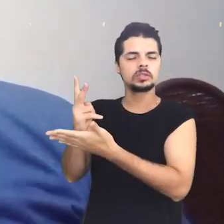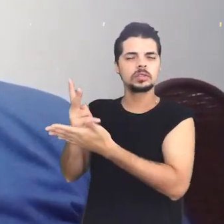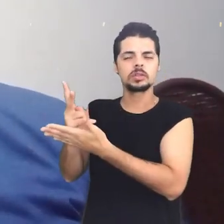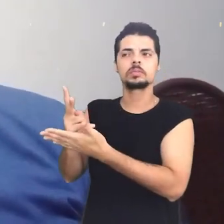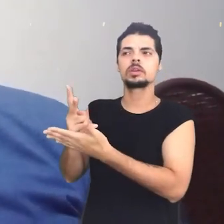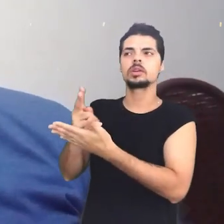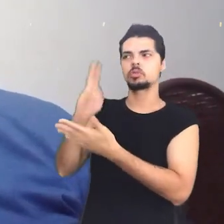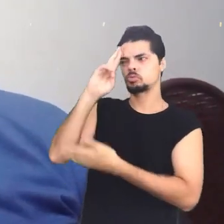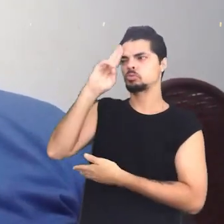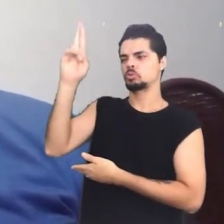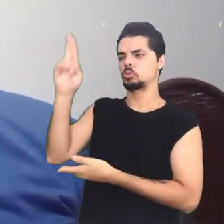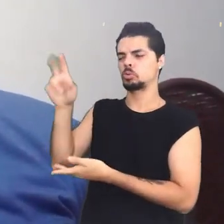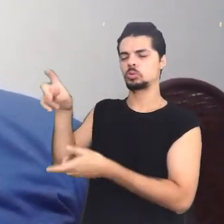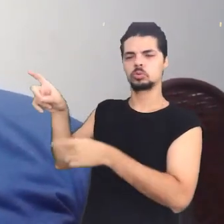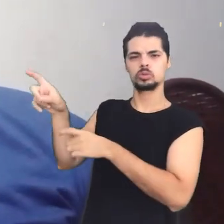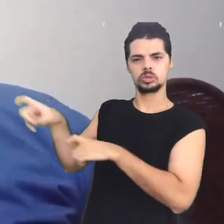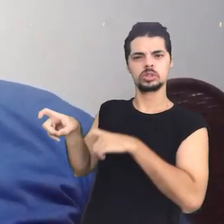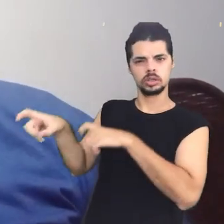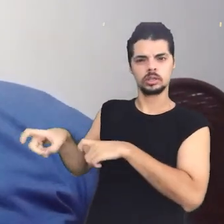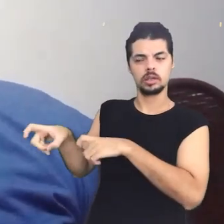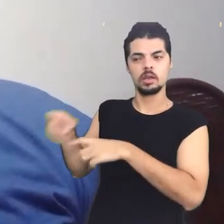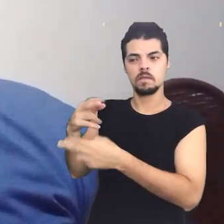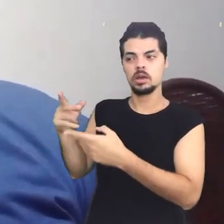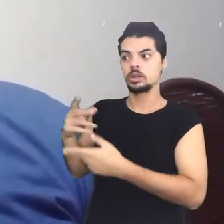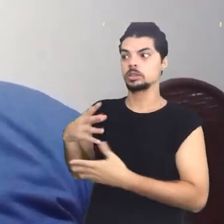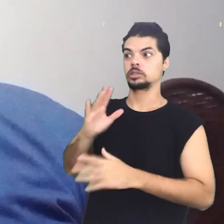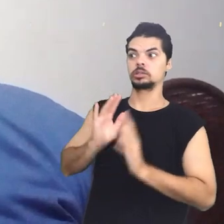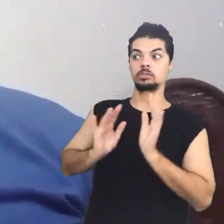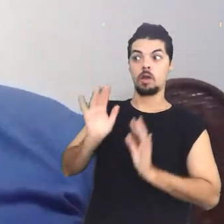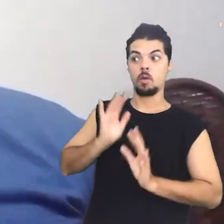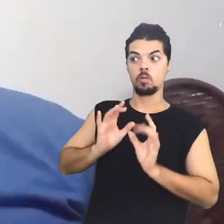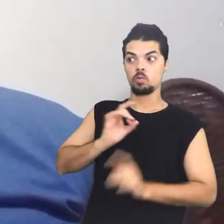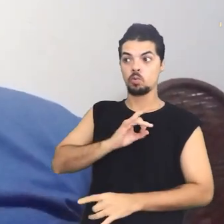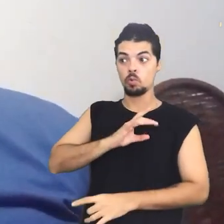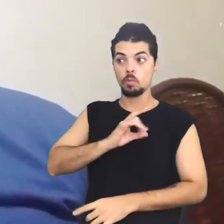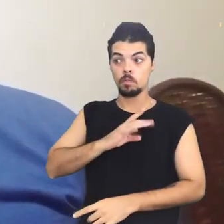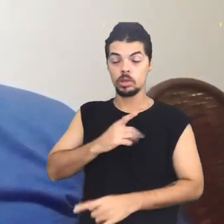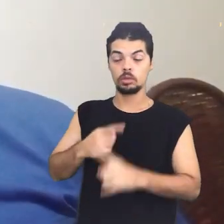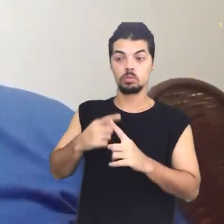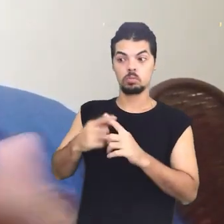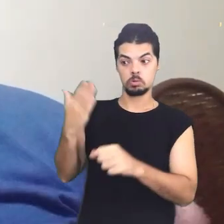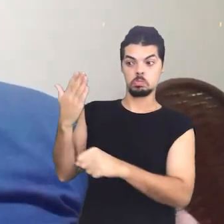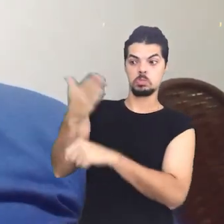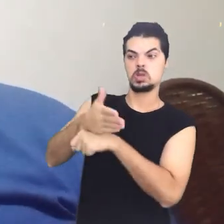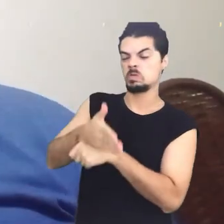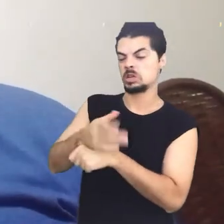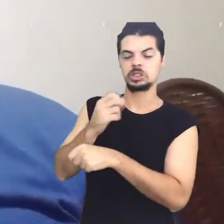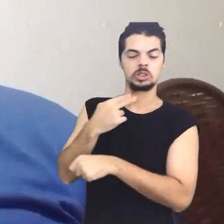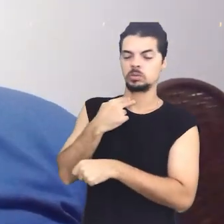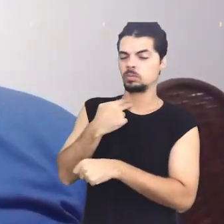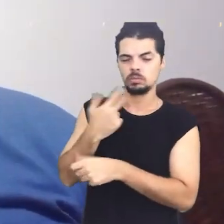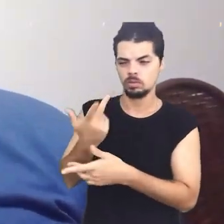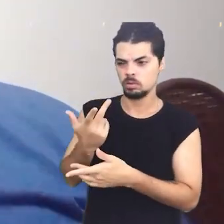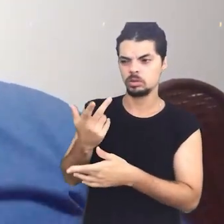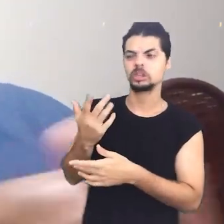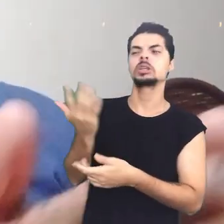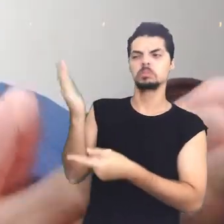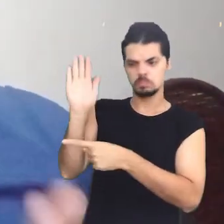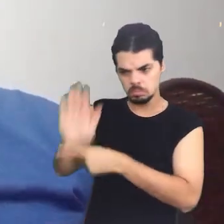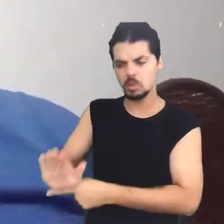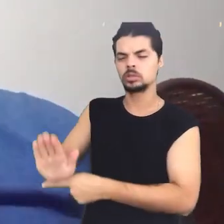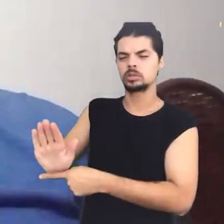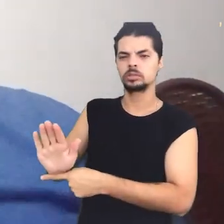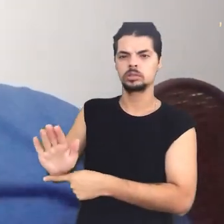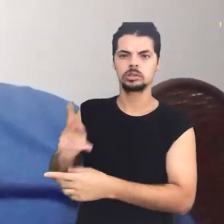crescente ameaça à sua liberdade enquanto donos de terra, enquanto senhores daquelas grandes propriedades. Em